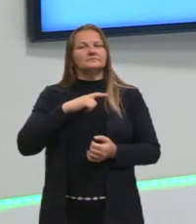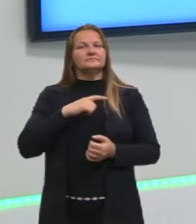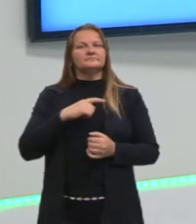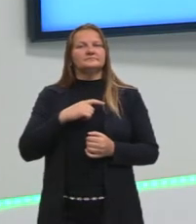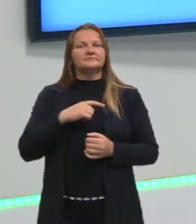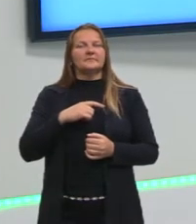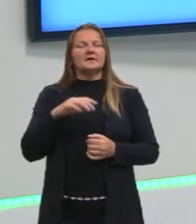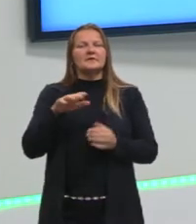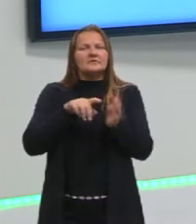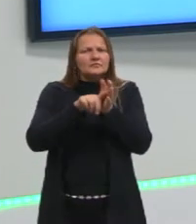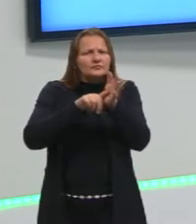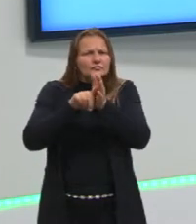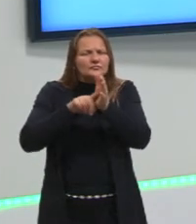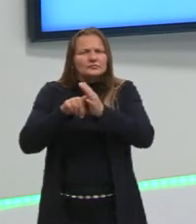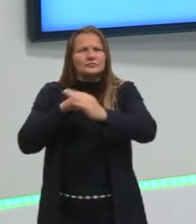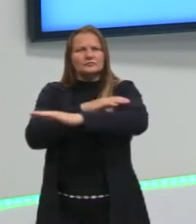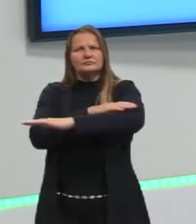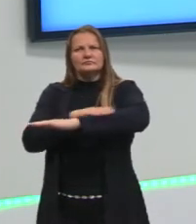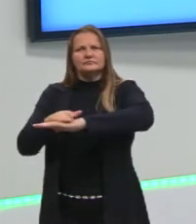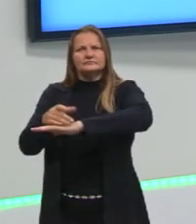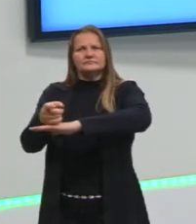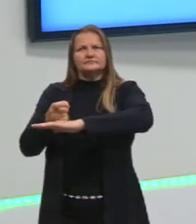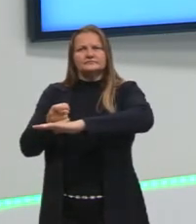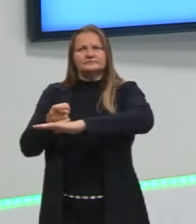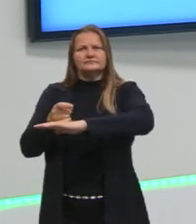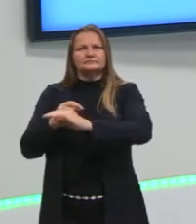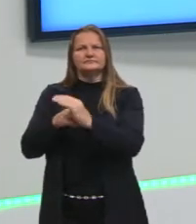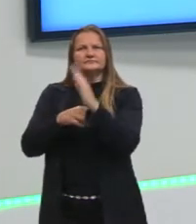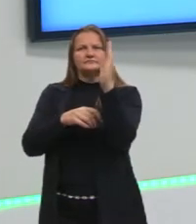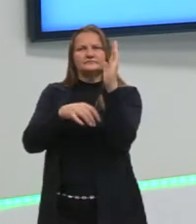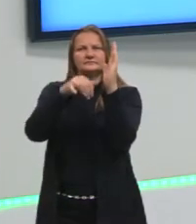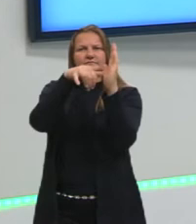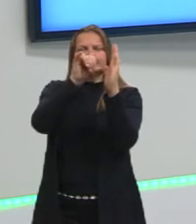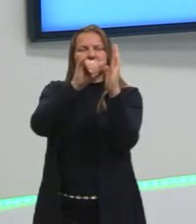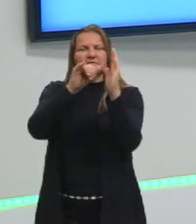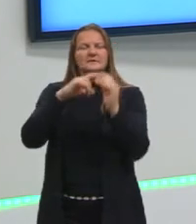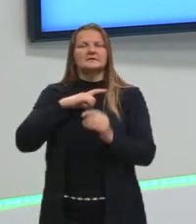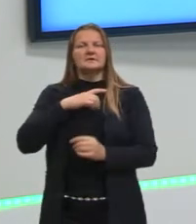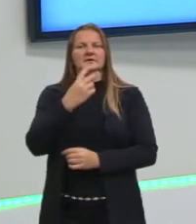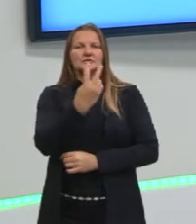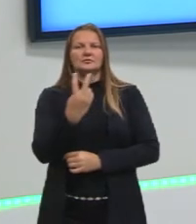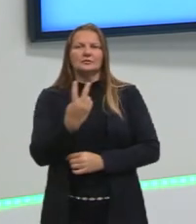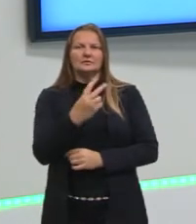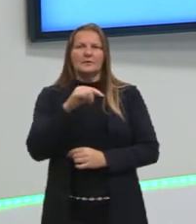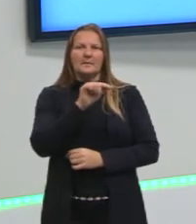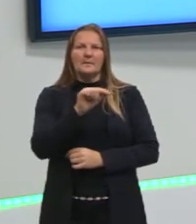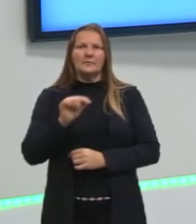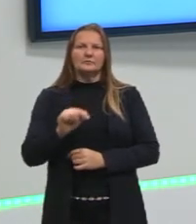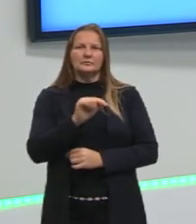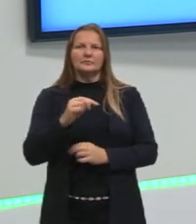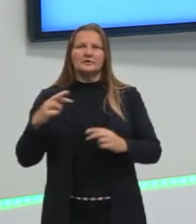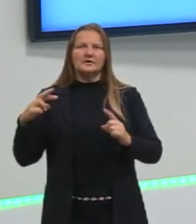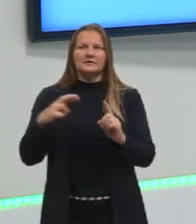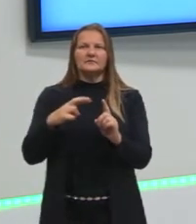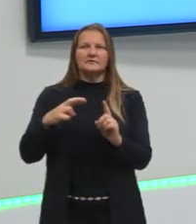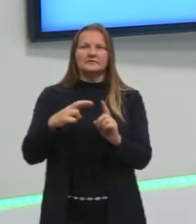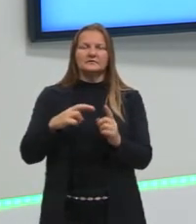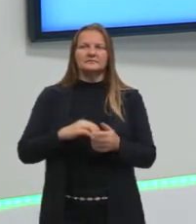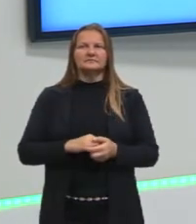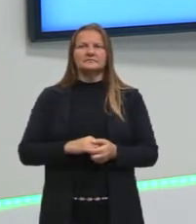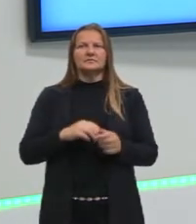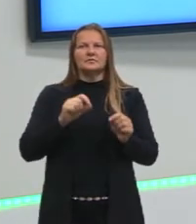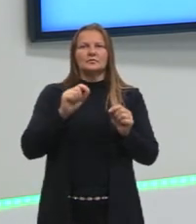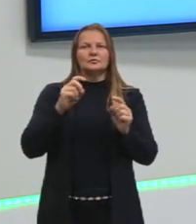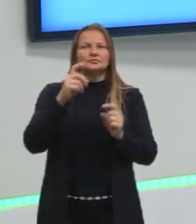analisando o plano cartesiano, quando a gente tem as coordenadas dos dois pontinhos, porque aí eu consigo ver quanto que o